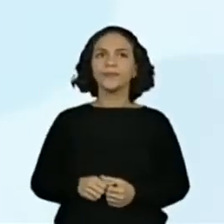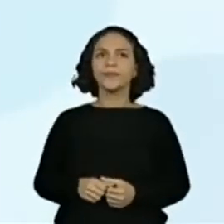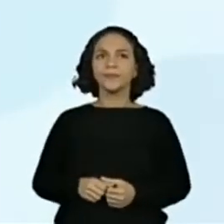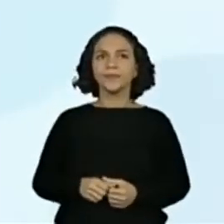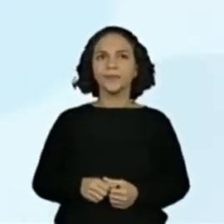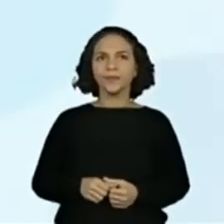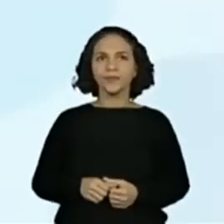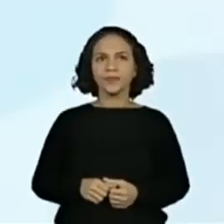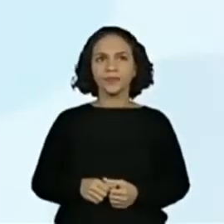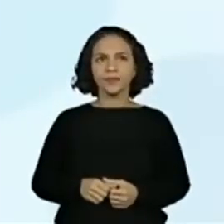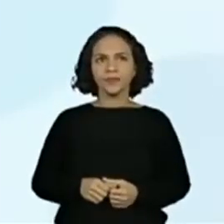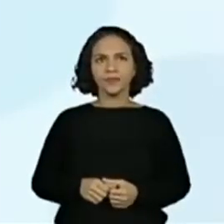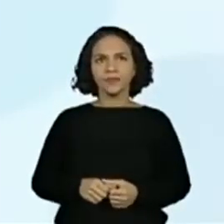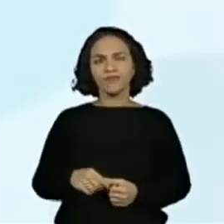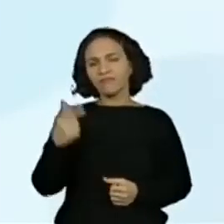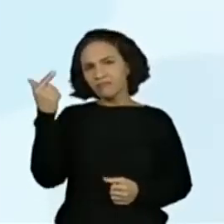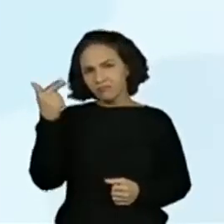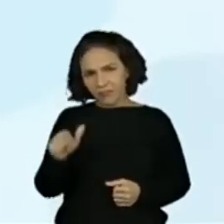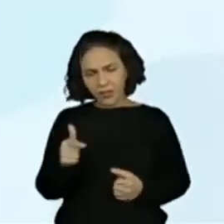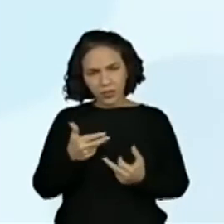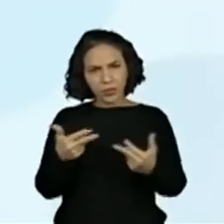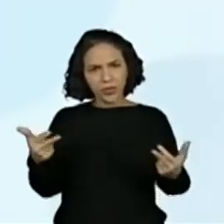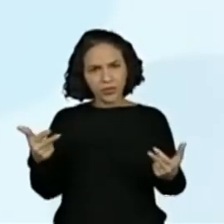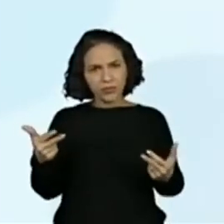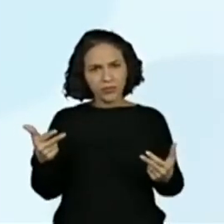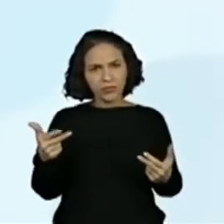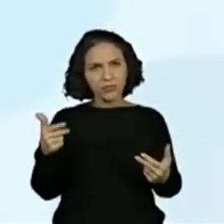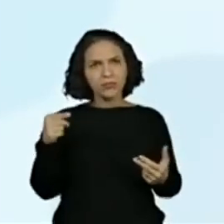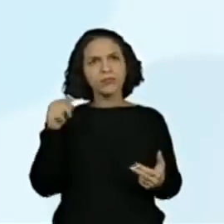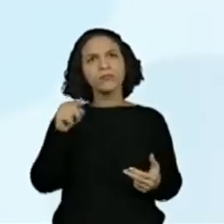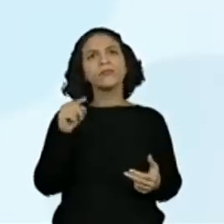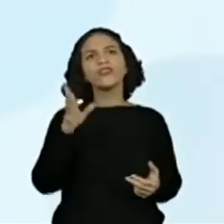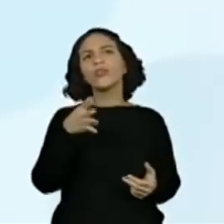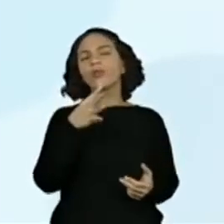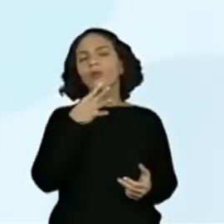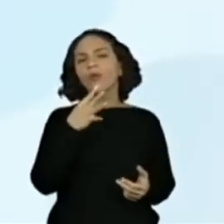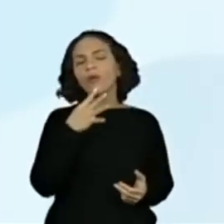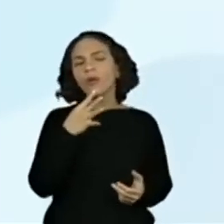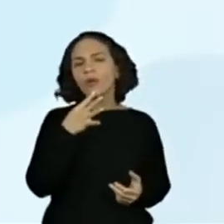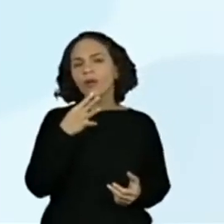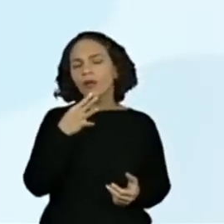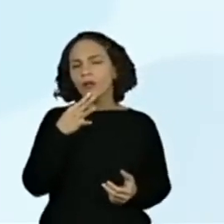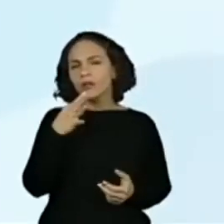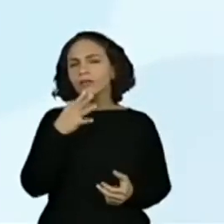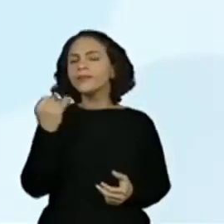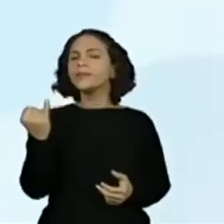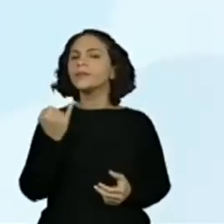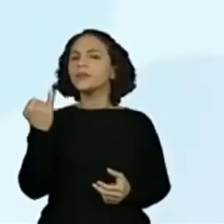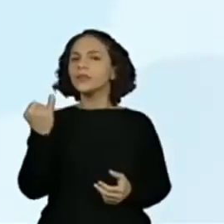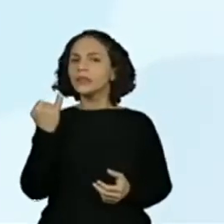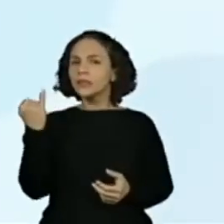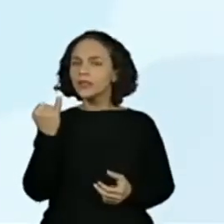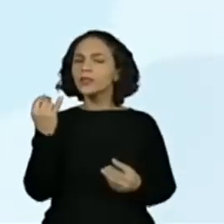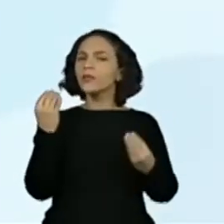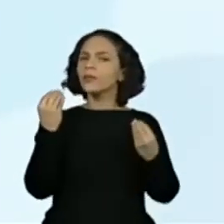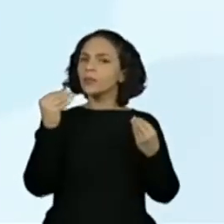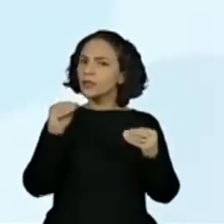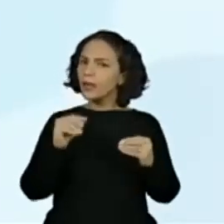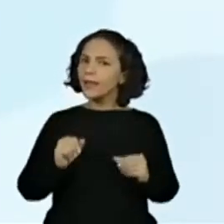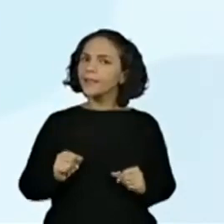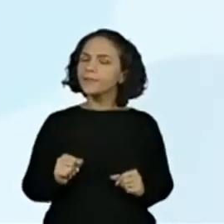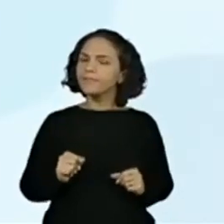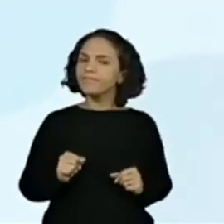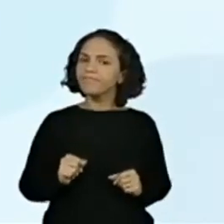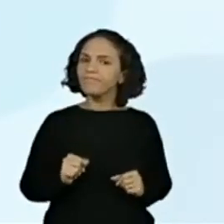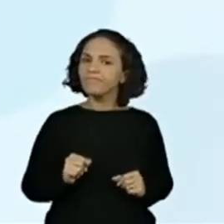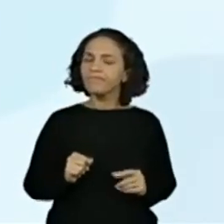Mais alguma coisa dessa primeira parte que a gente já conhece, pessoal, que é importante a gente colocar aqui para a gente